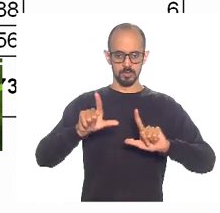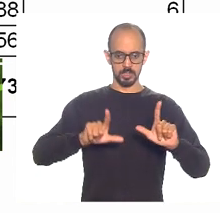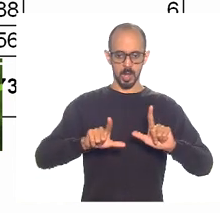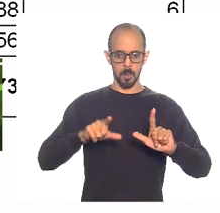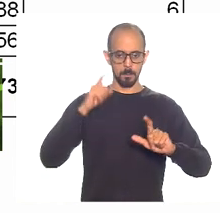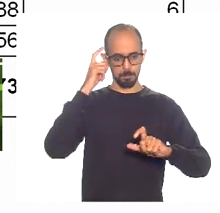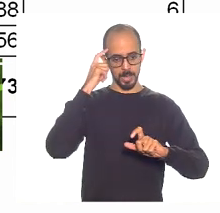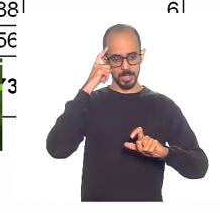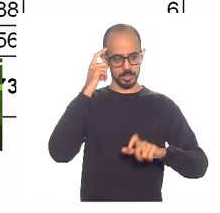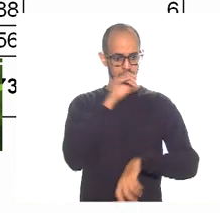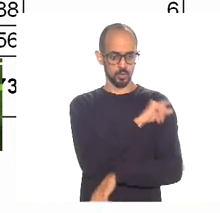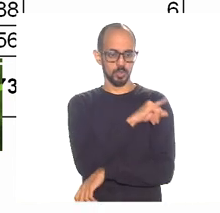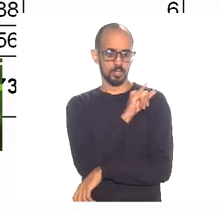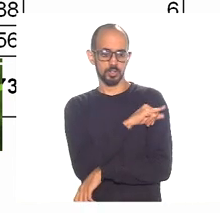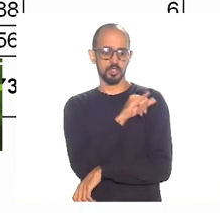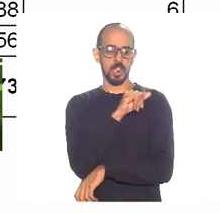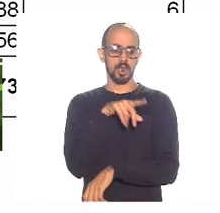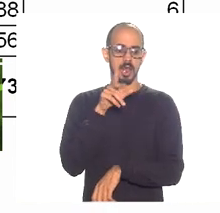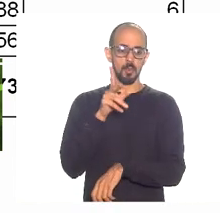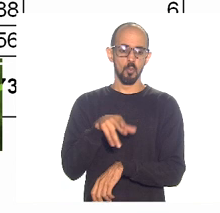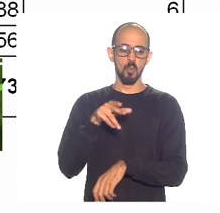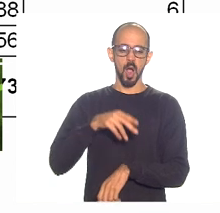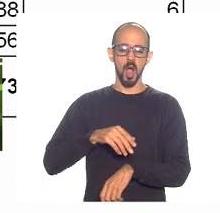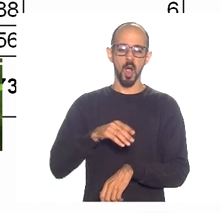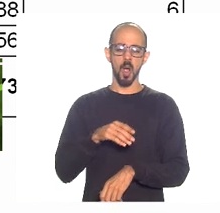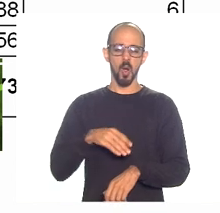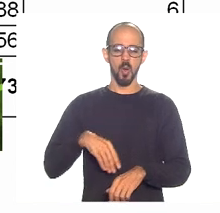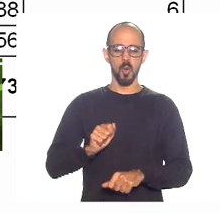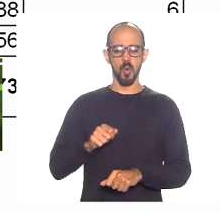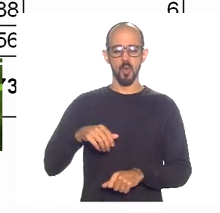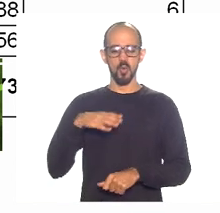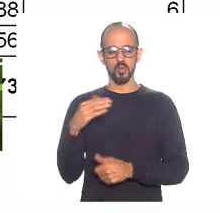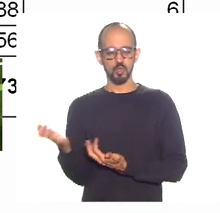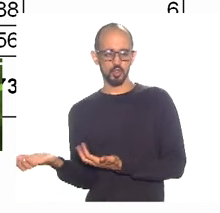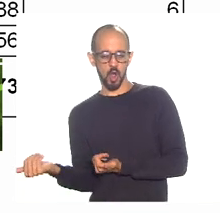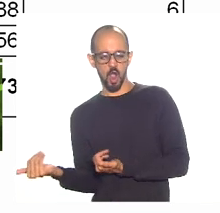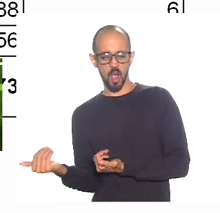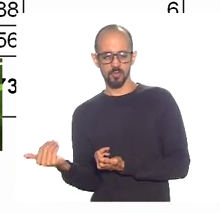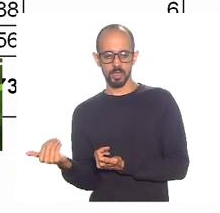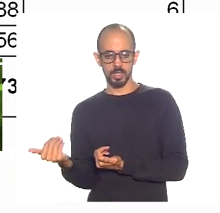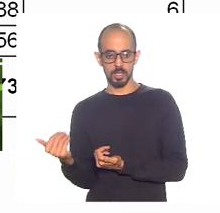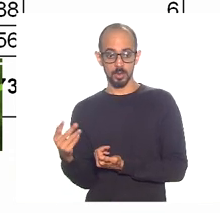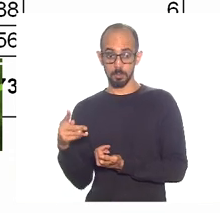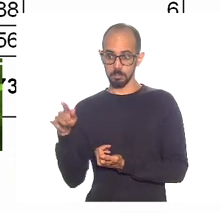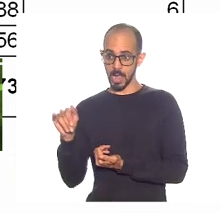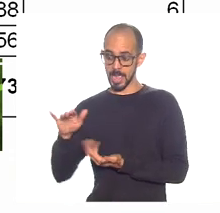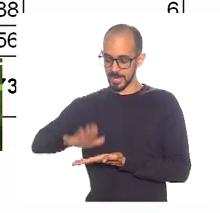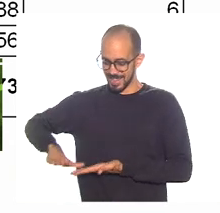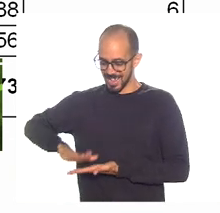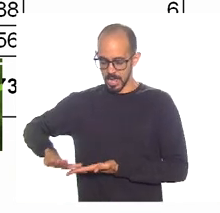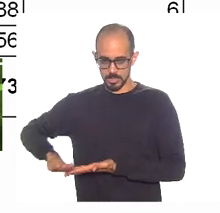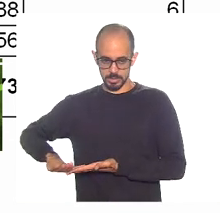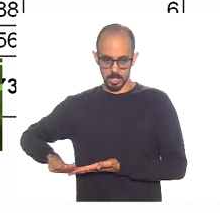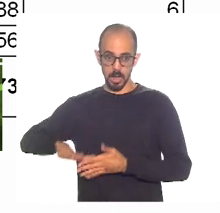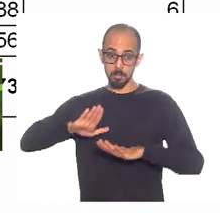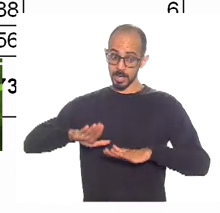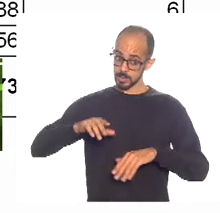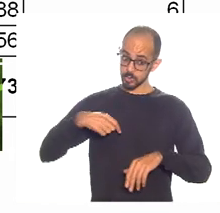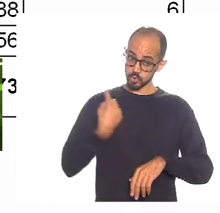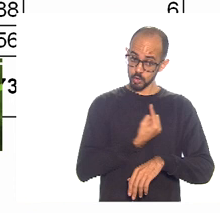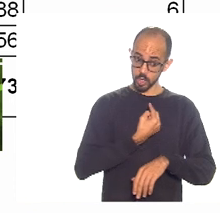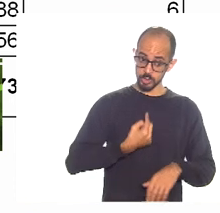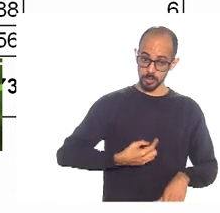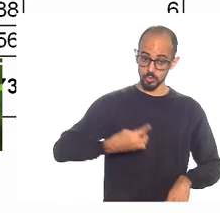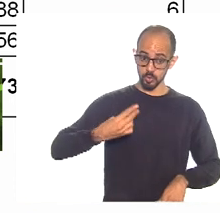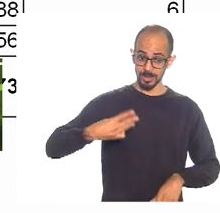playboy que tem um pai rico que nenhum dinheiro dá, mas, apesar de a gente ser o terceiro PIB per capita, nós,